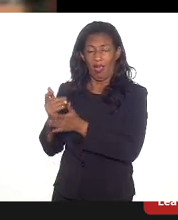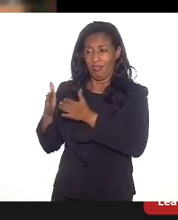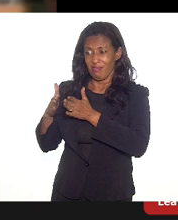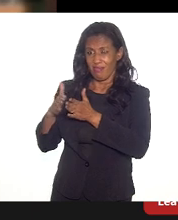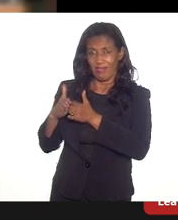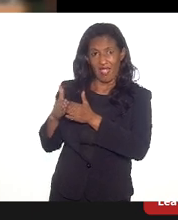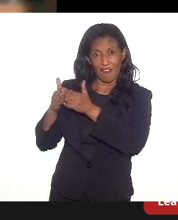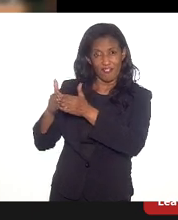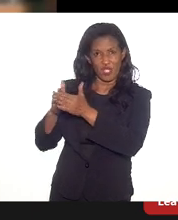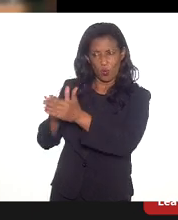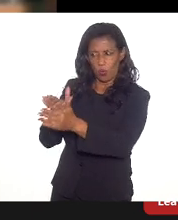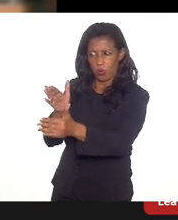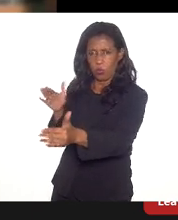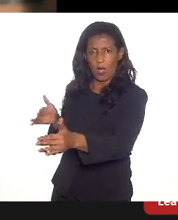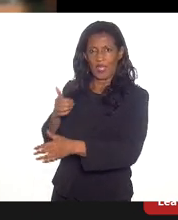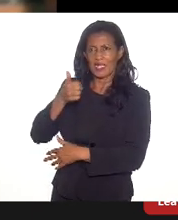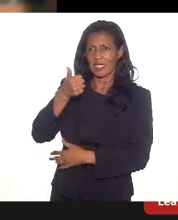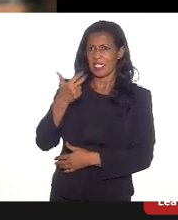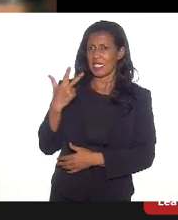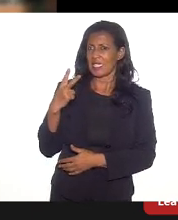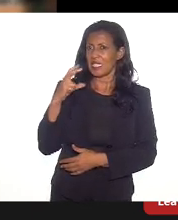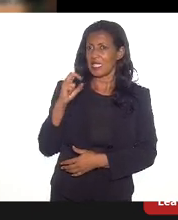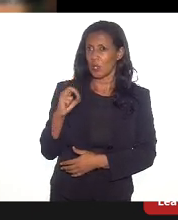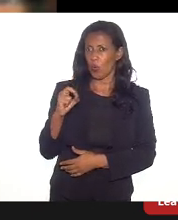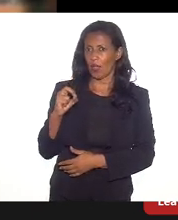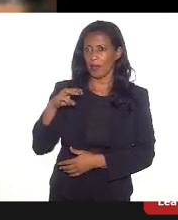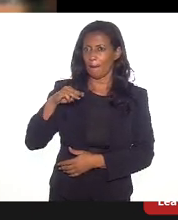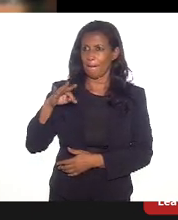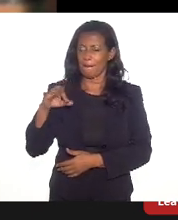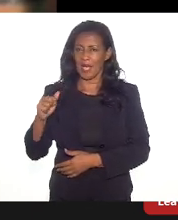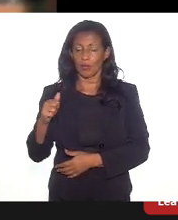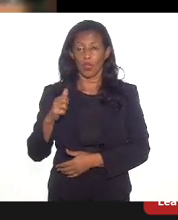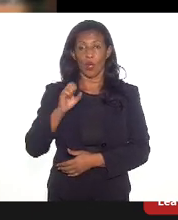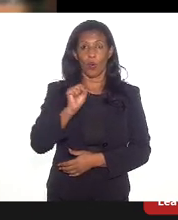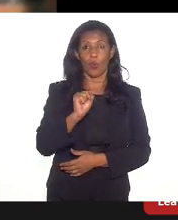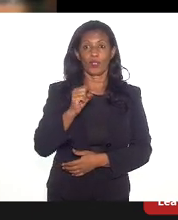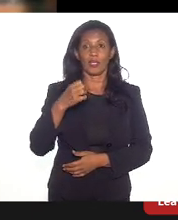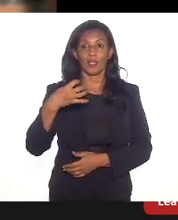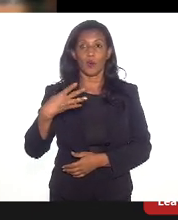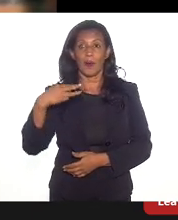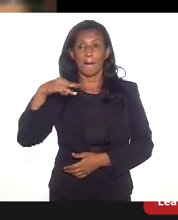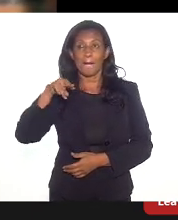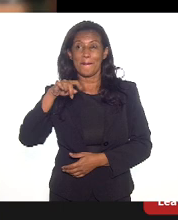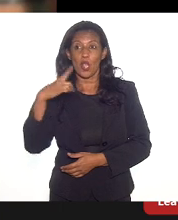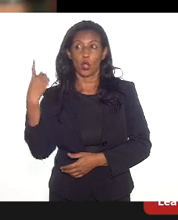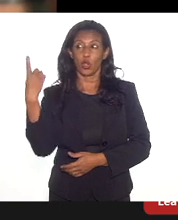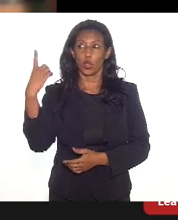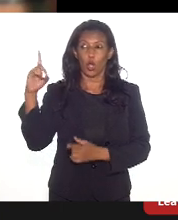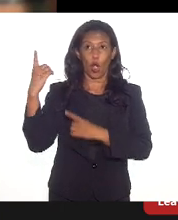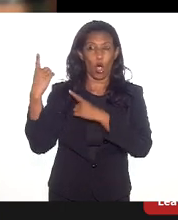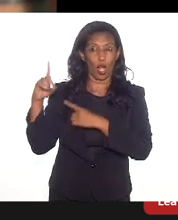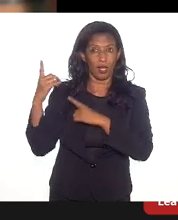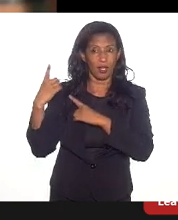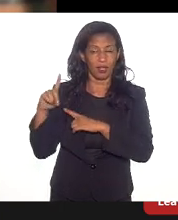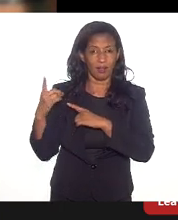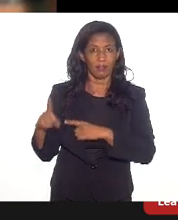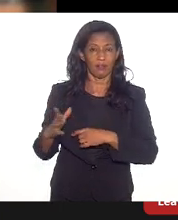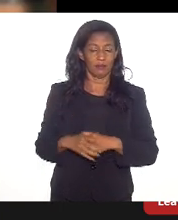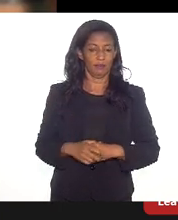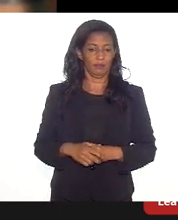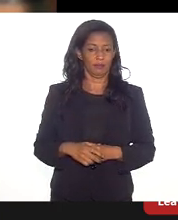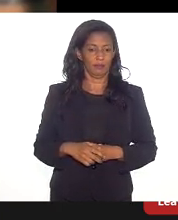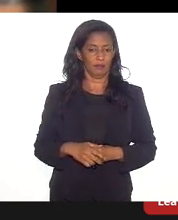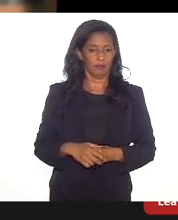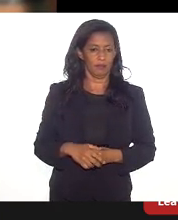metros é 84 milhões de dólares, gente, isso é um custo, tem que ser gente responsável.